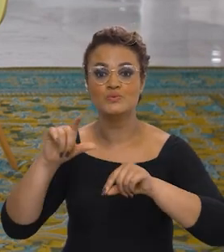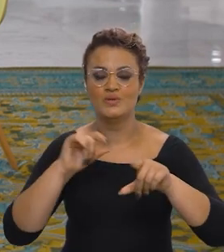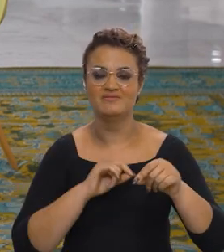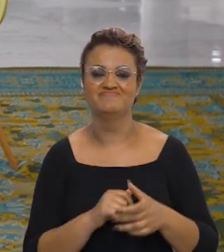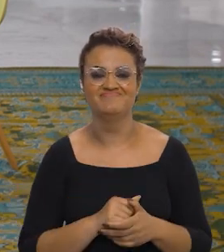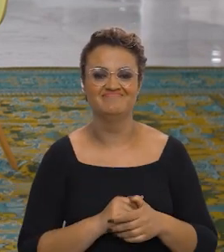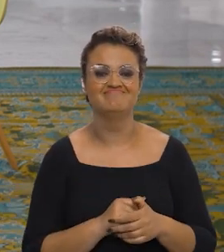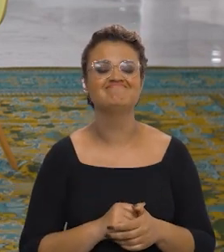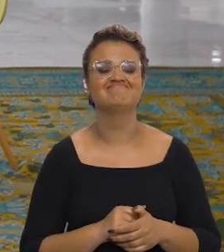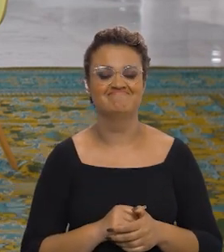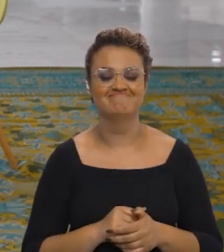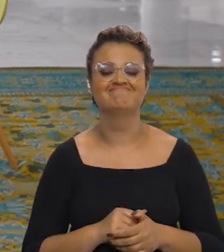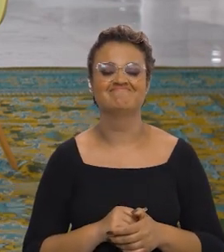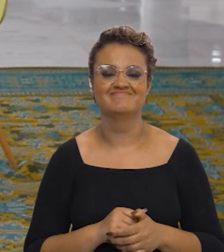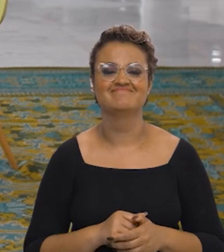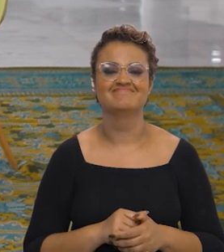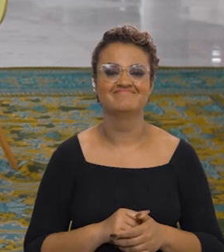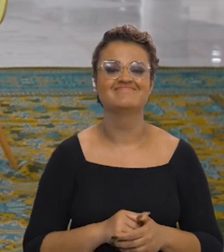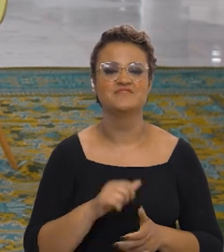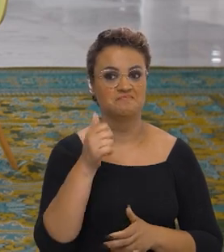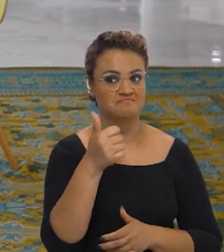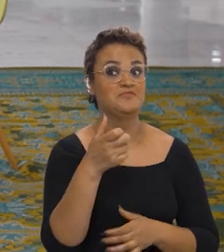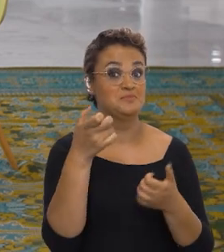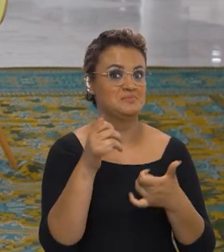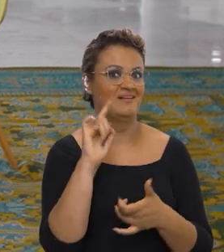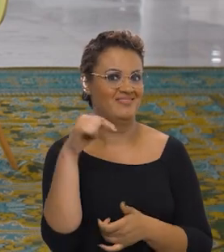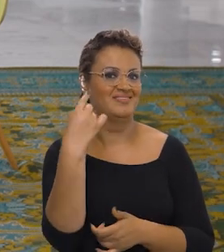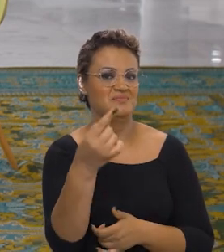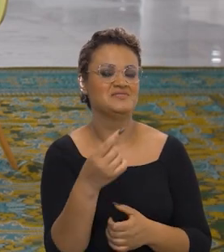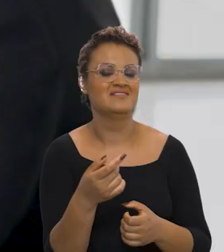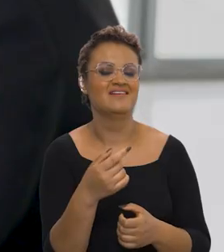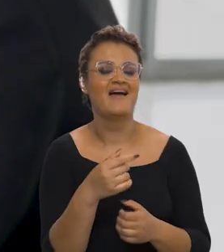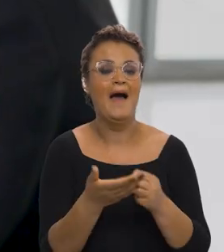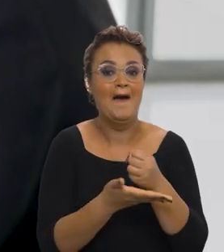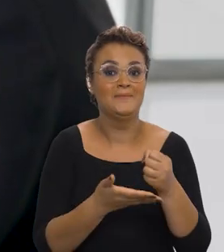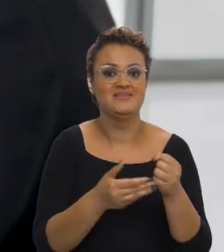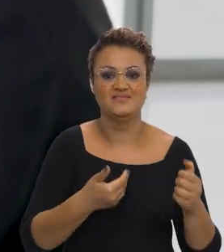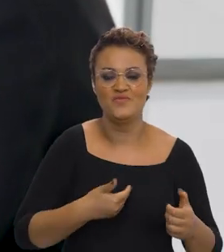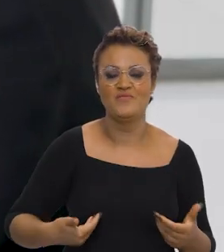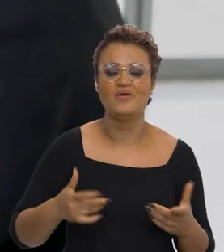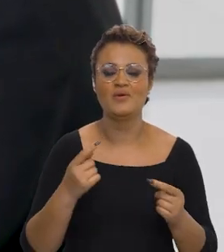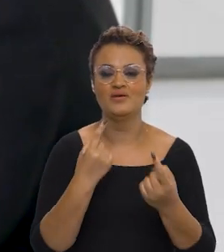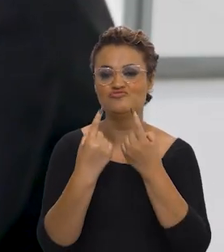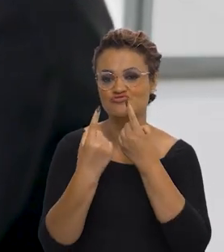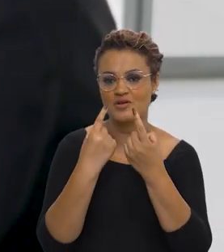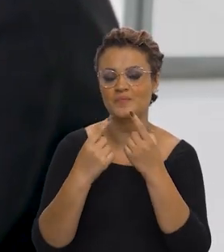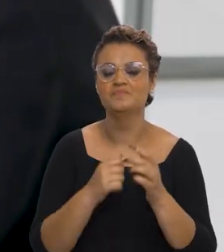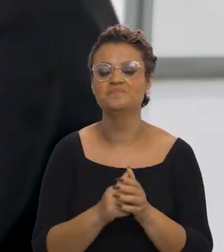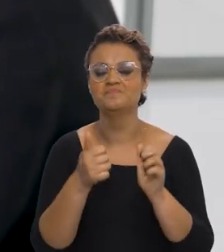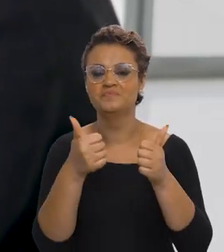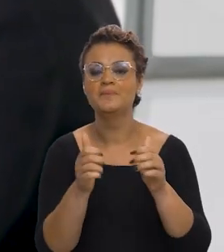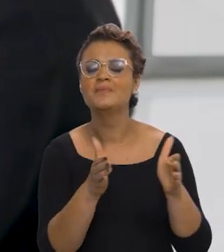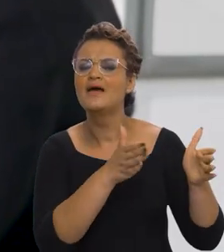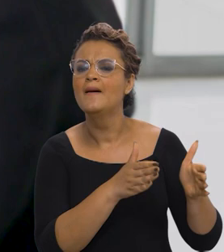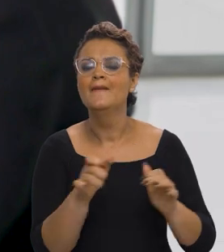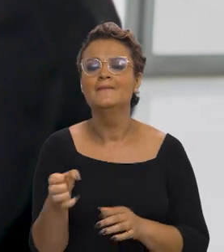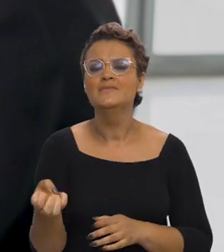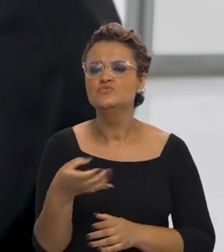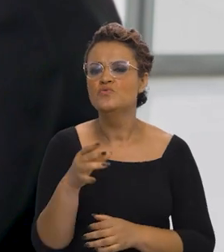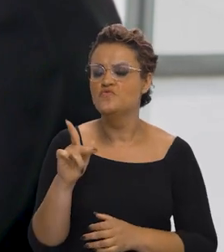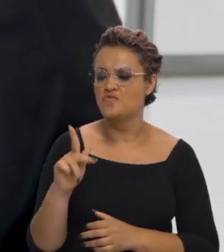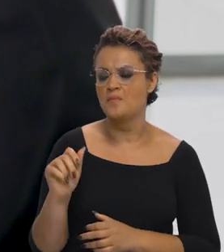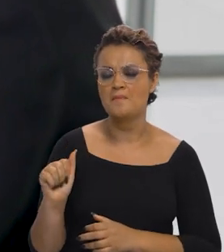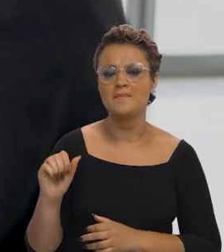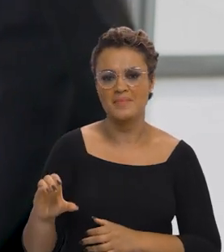seleção para Vamos falar deles. A base do governo tem sido o diálogo, né? Exatamente. Mas agora o novo PAC,